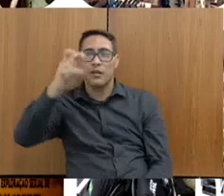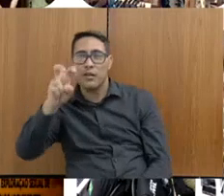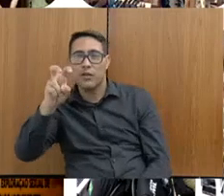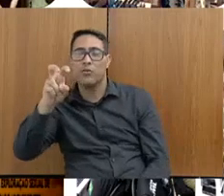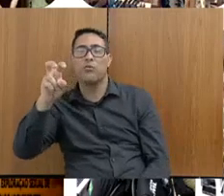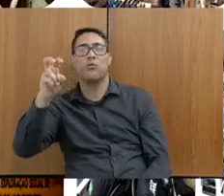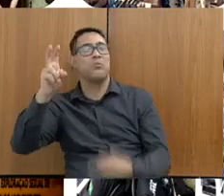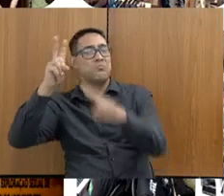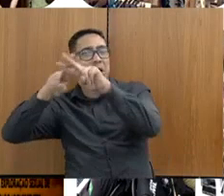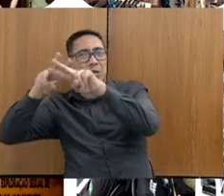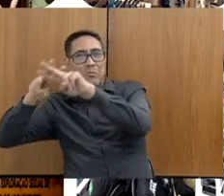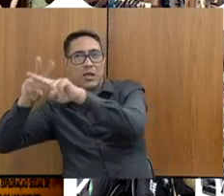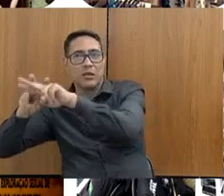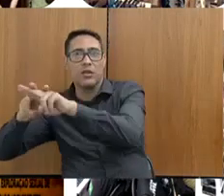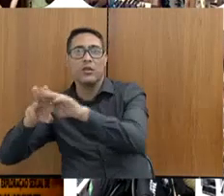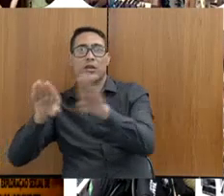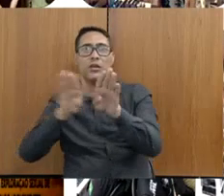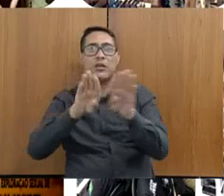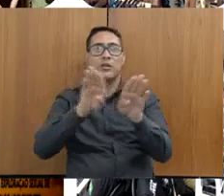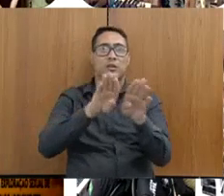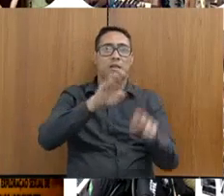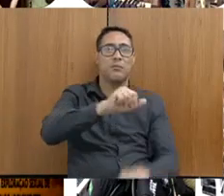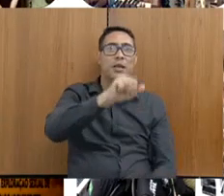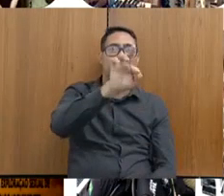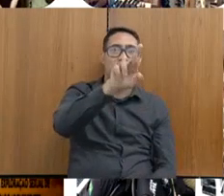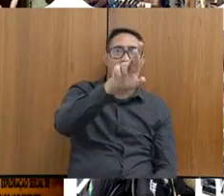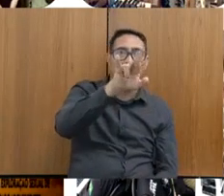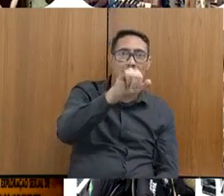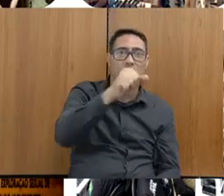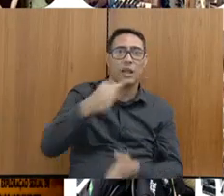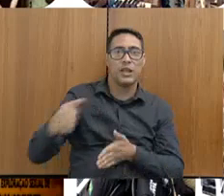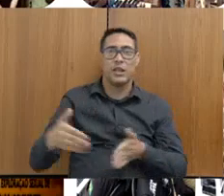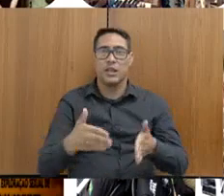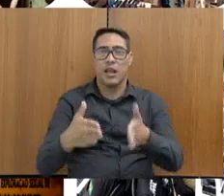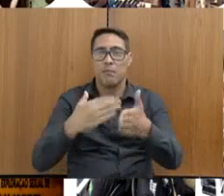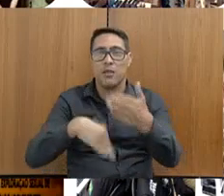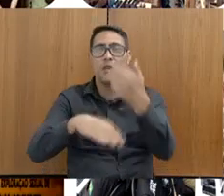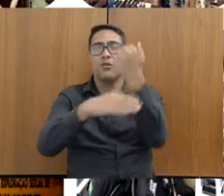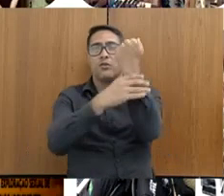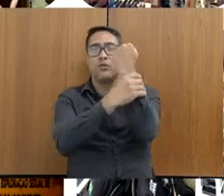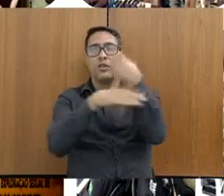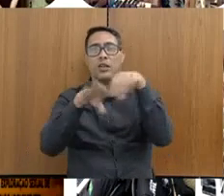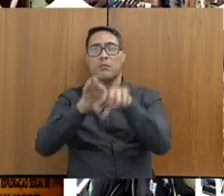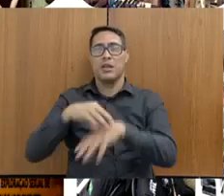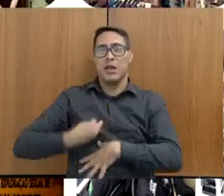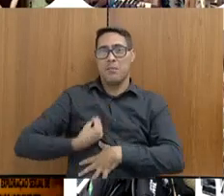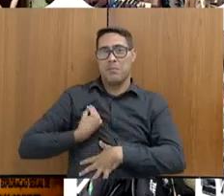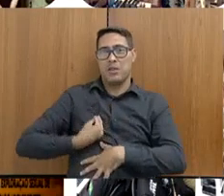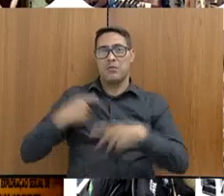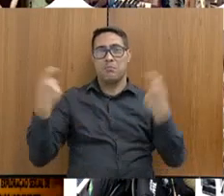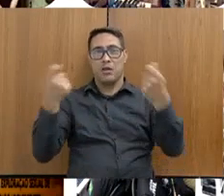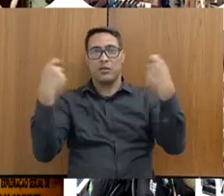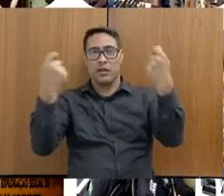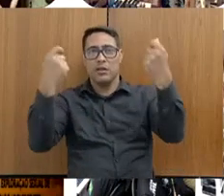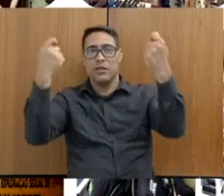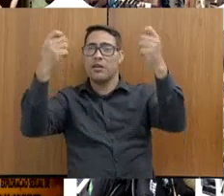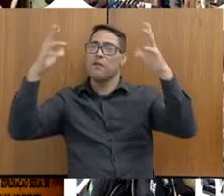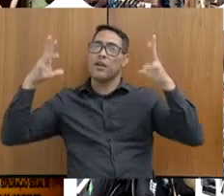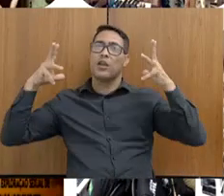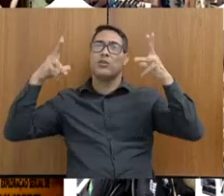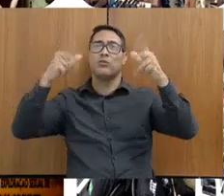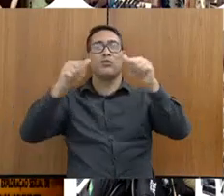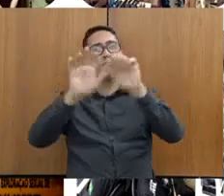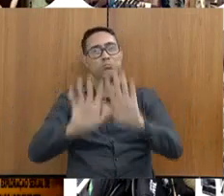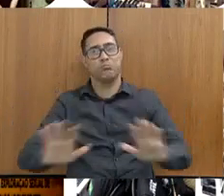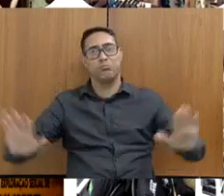Operação Átria também, Caminhos Seguros, e também a nossa participação em eventos festivos por todo o Estado. Bem, deputada, tudo bom?